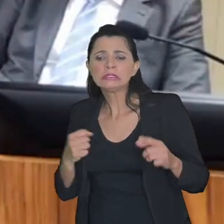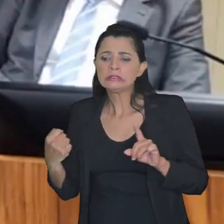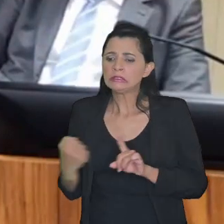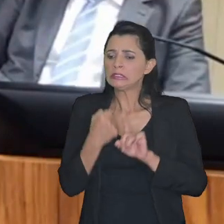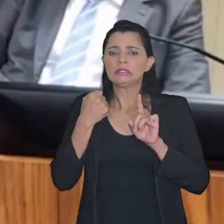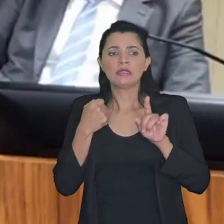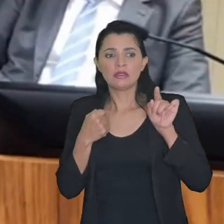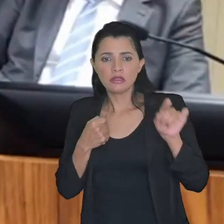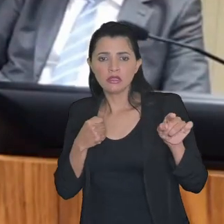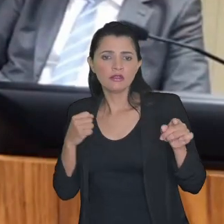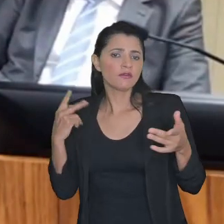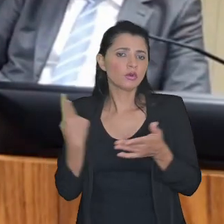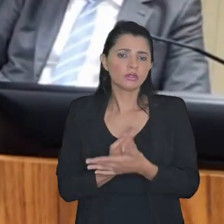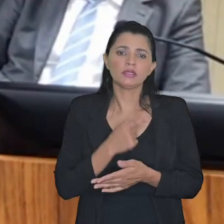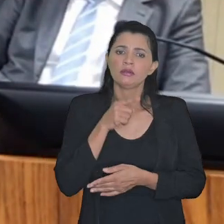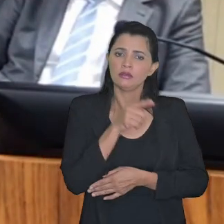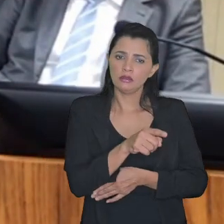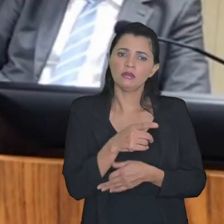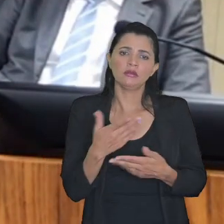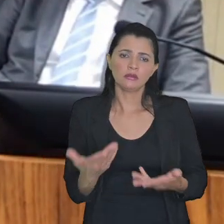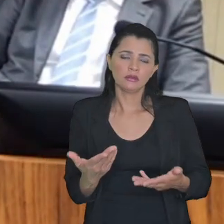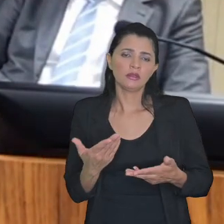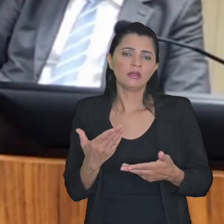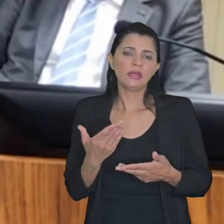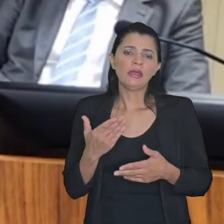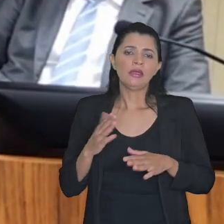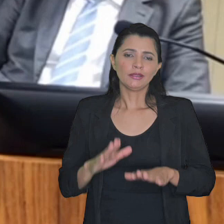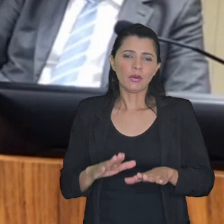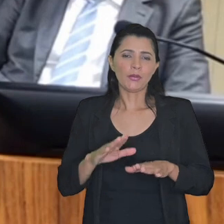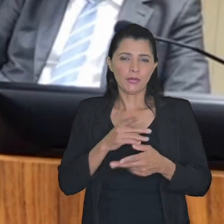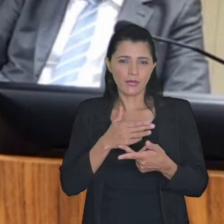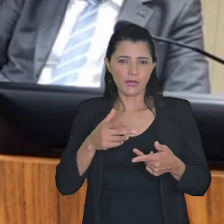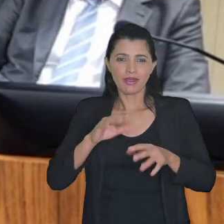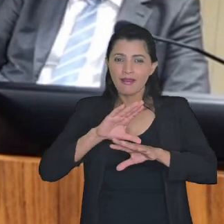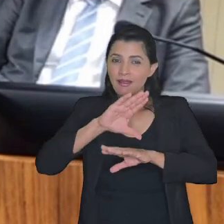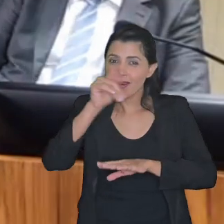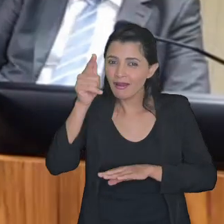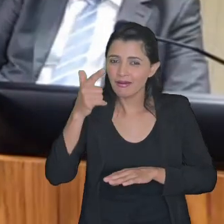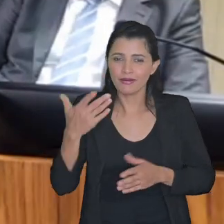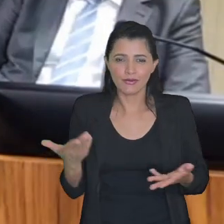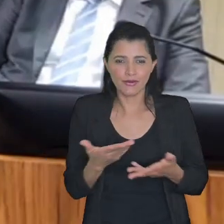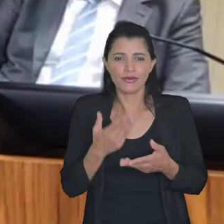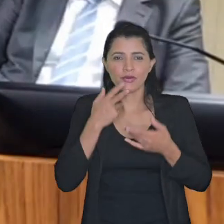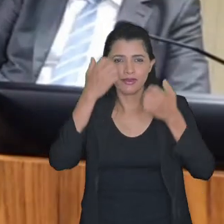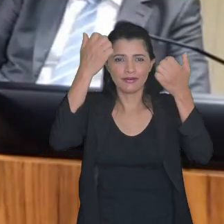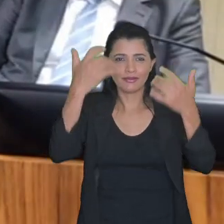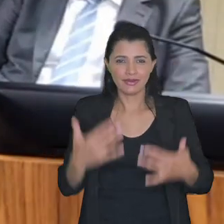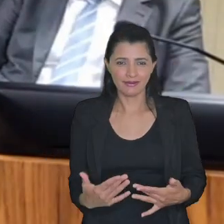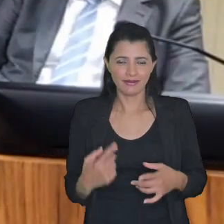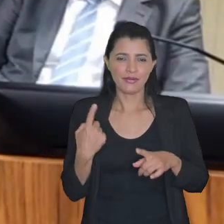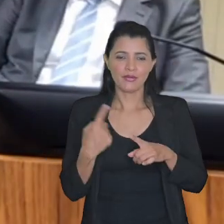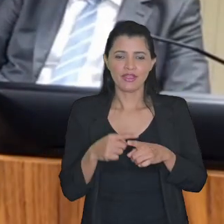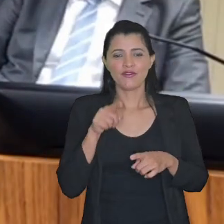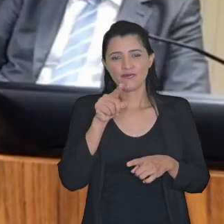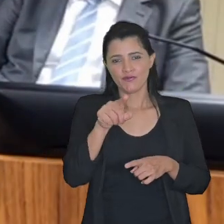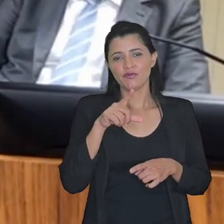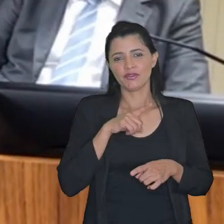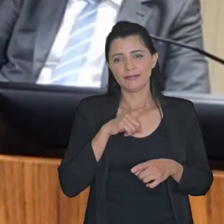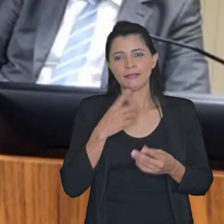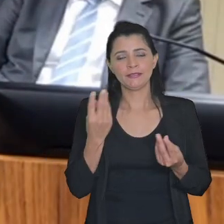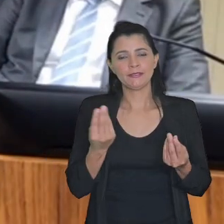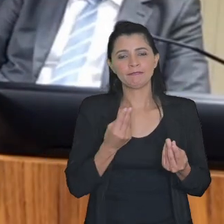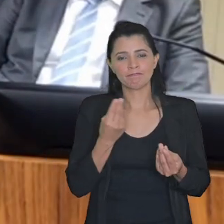o impacto no outro jogador não vejam só para que a coisa fique clara no que eu quero dizer vejam você